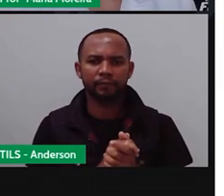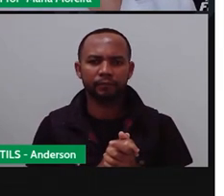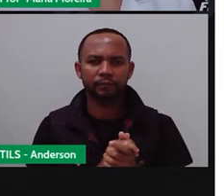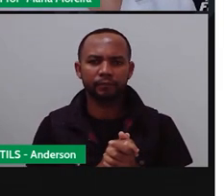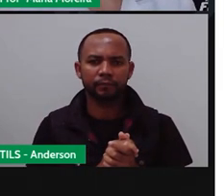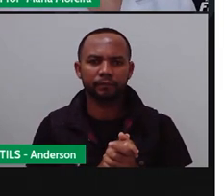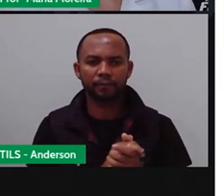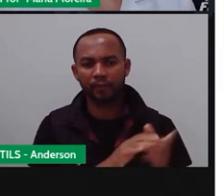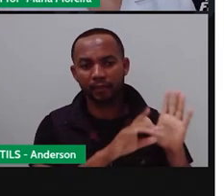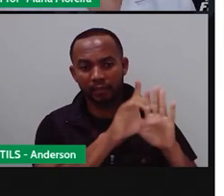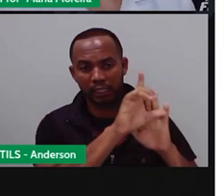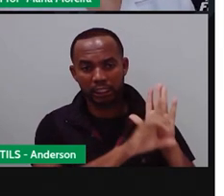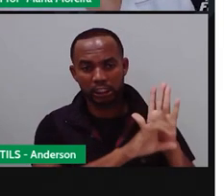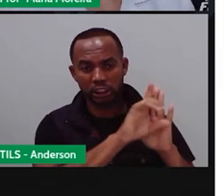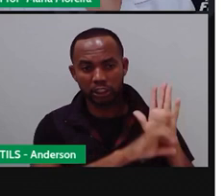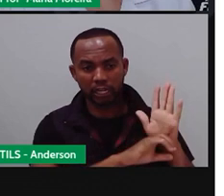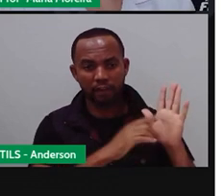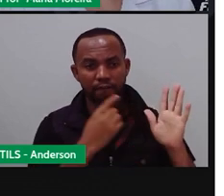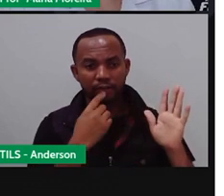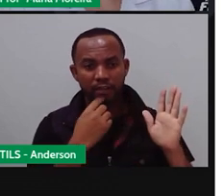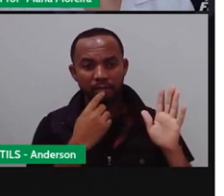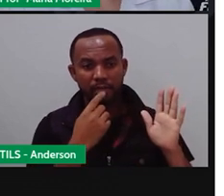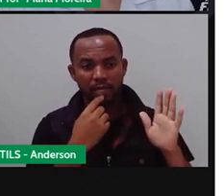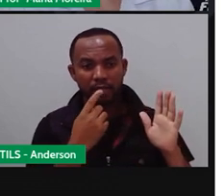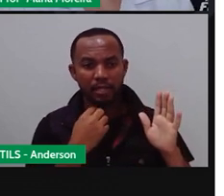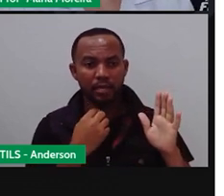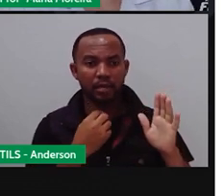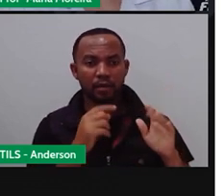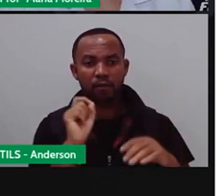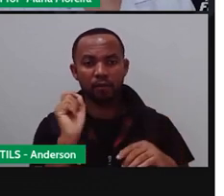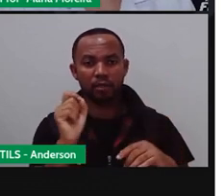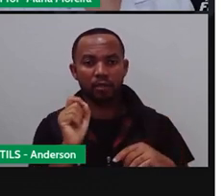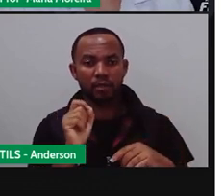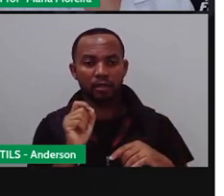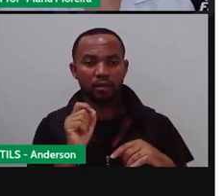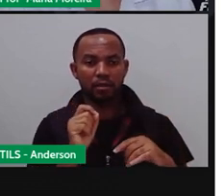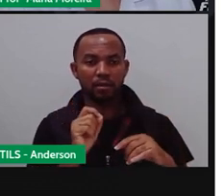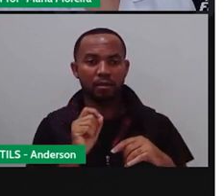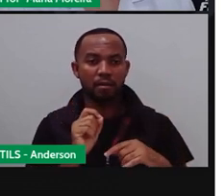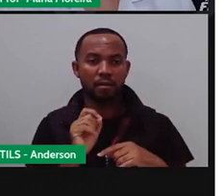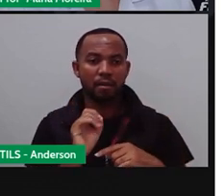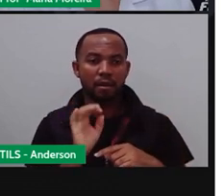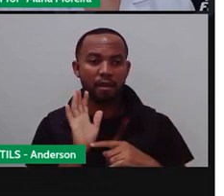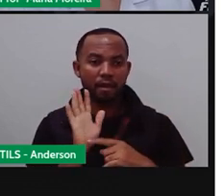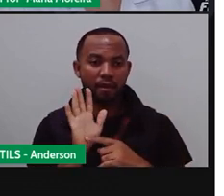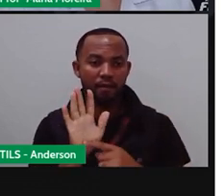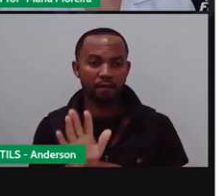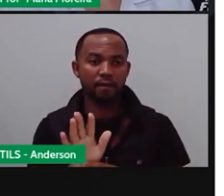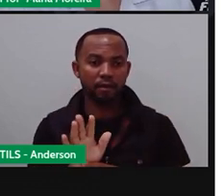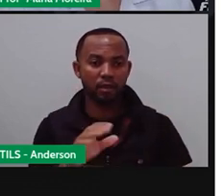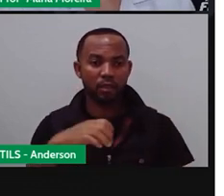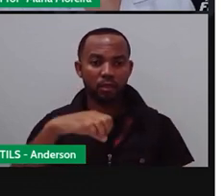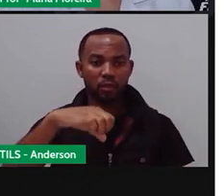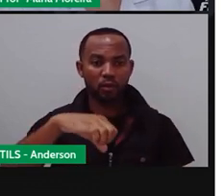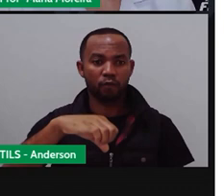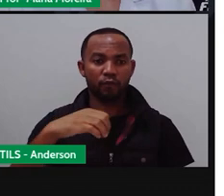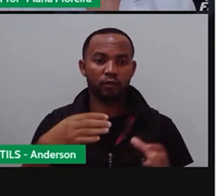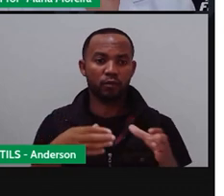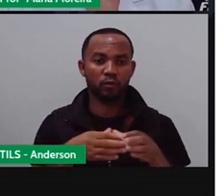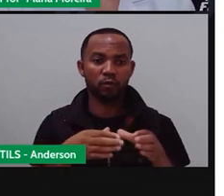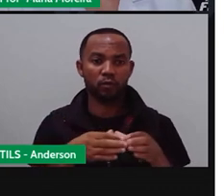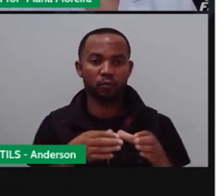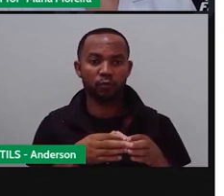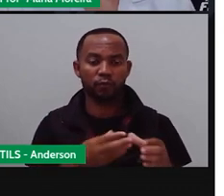A lista vermelha, ela apresenta nove diferentes categorias para classificar o organismo vivo.